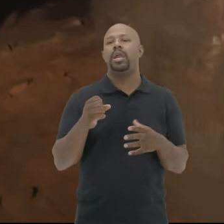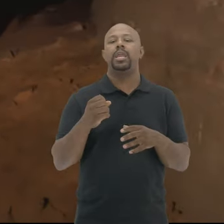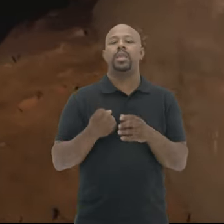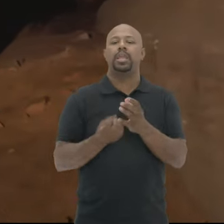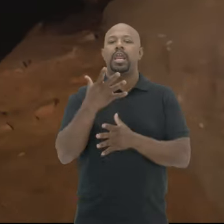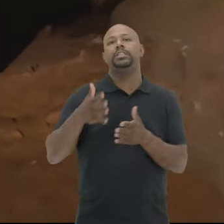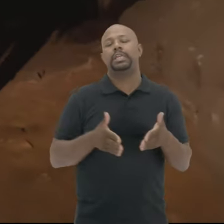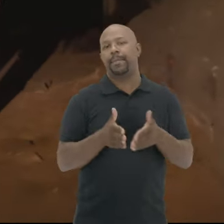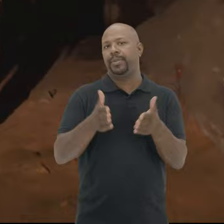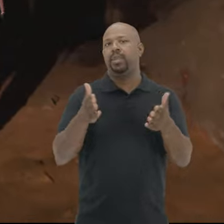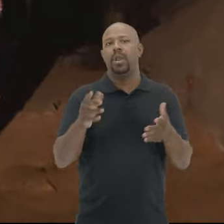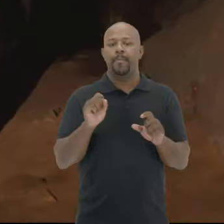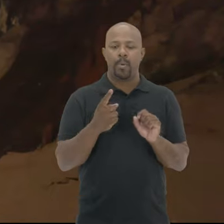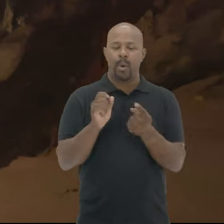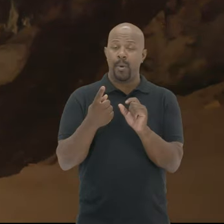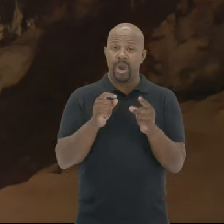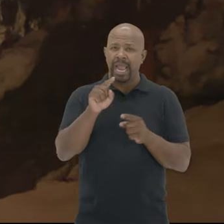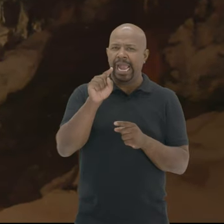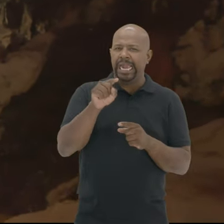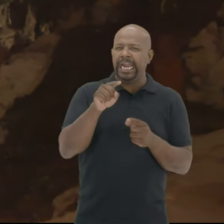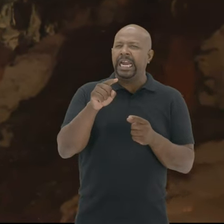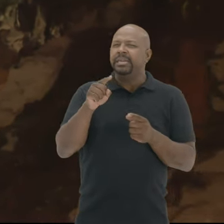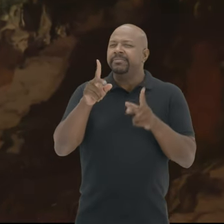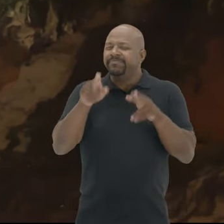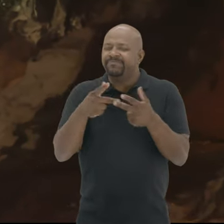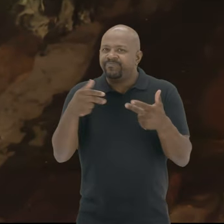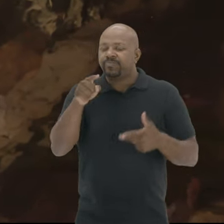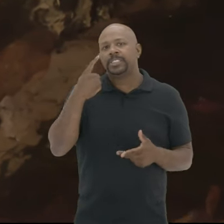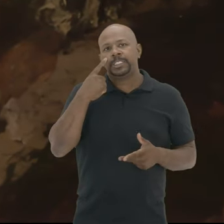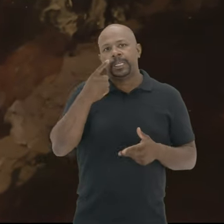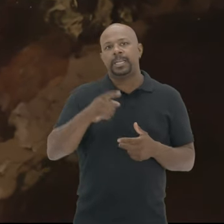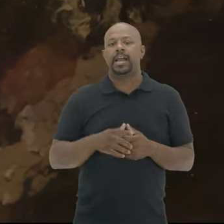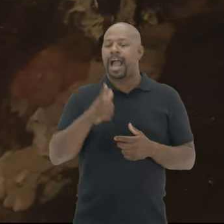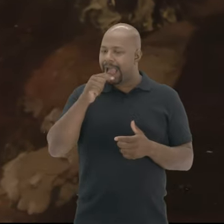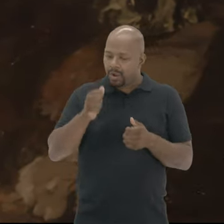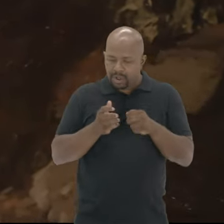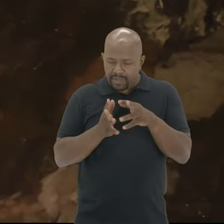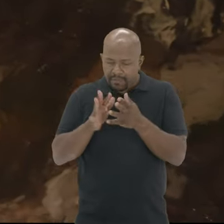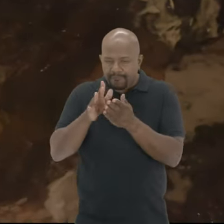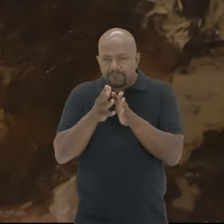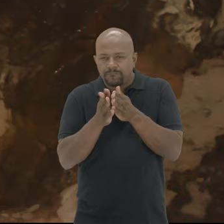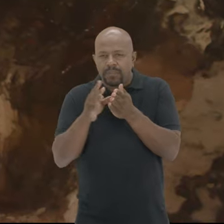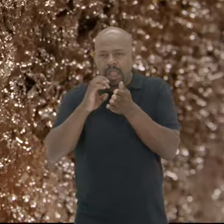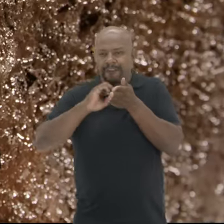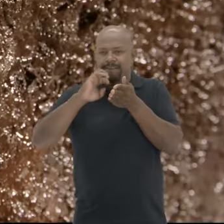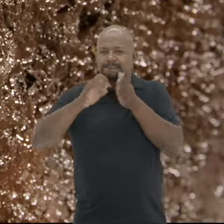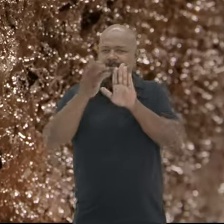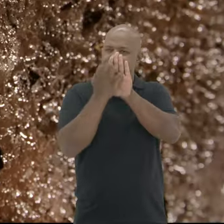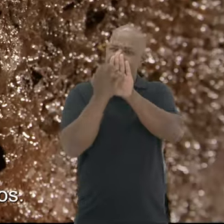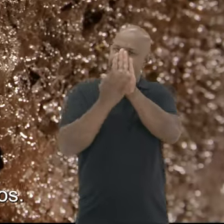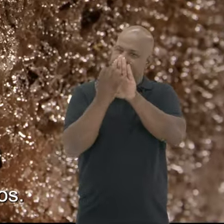criando esse caminho Os buracos aqueles, ó É a mesma coisa que esse aí A água vai esculpindo